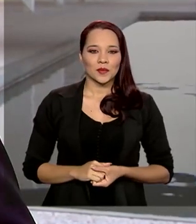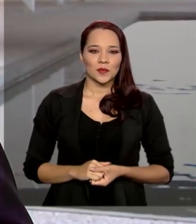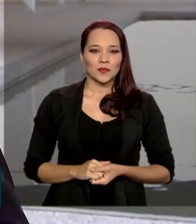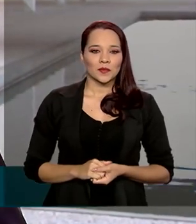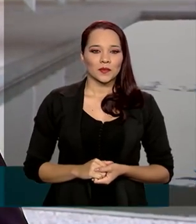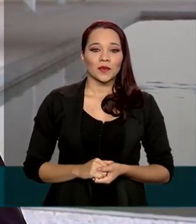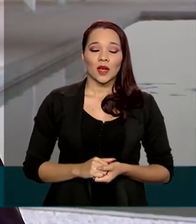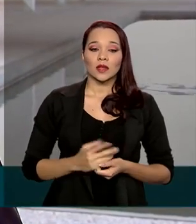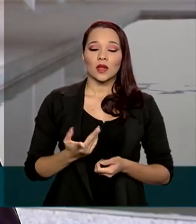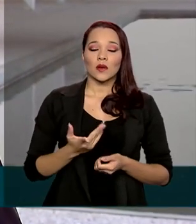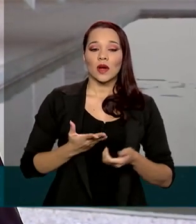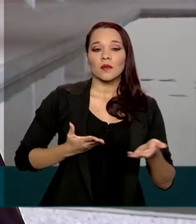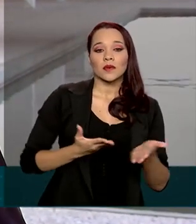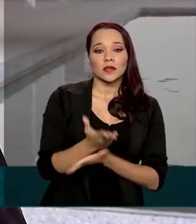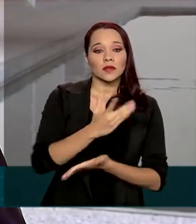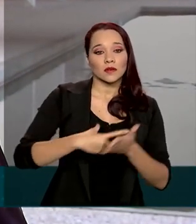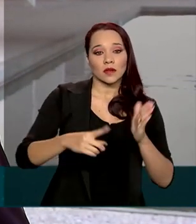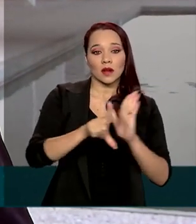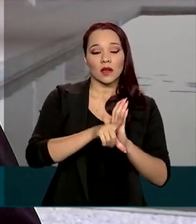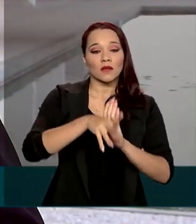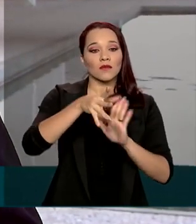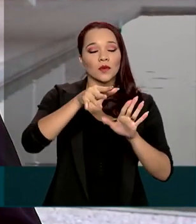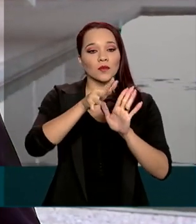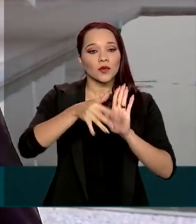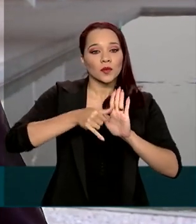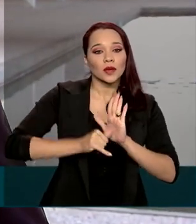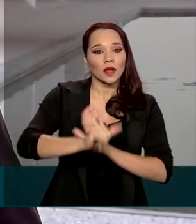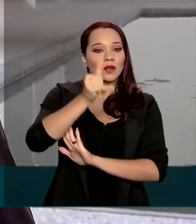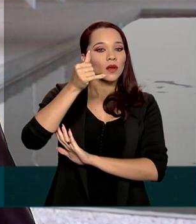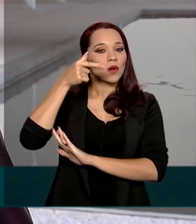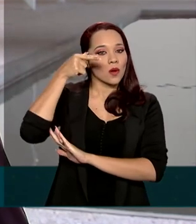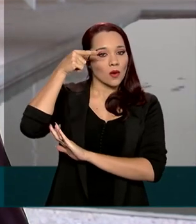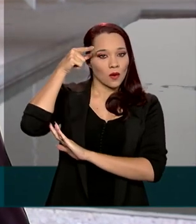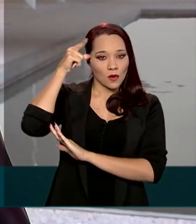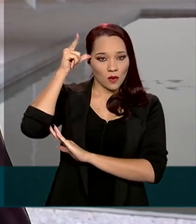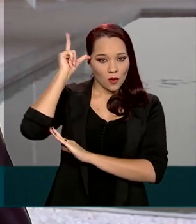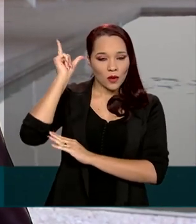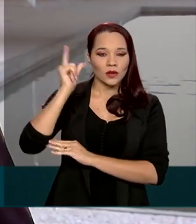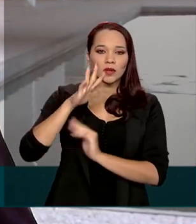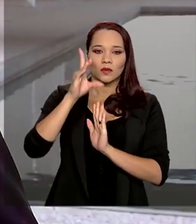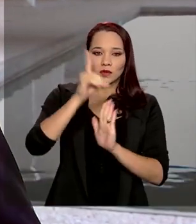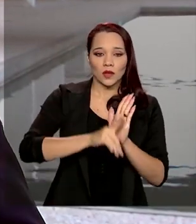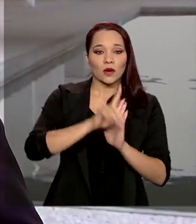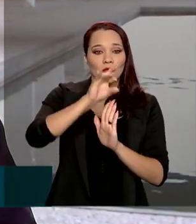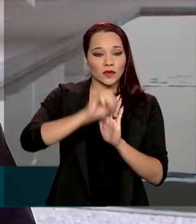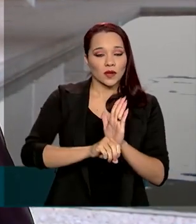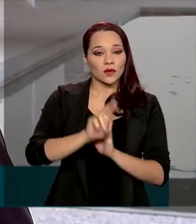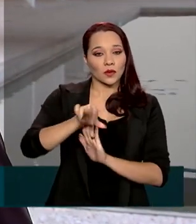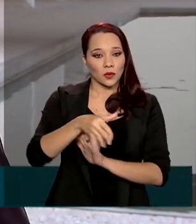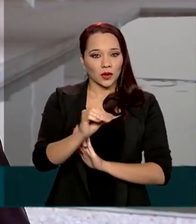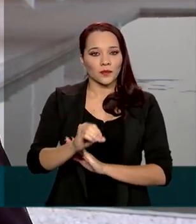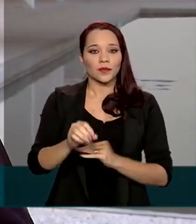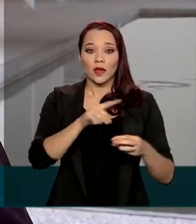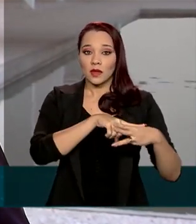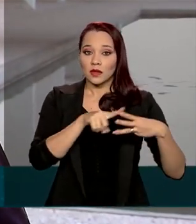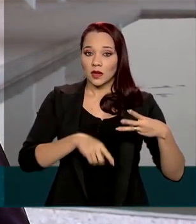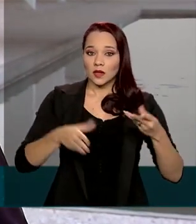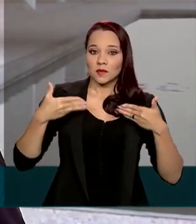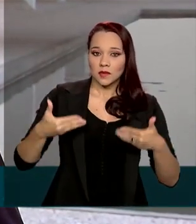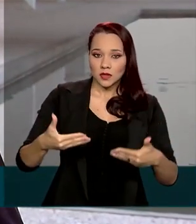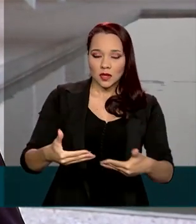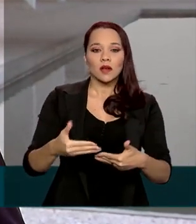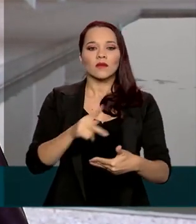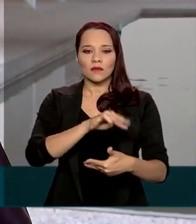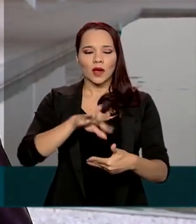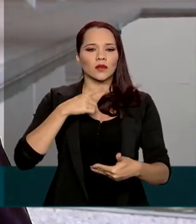A sanção do presidente foi publicada na noite de ontem, em edição extra do Diário Oficial da União. Três ministérios vão receber